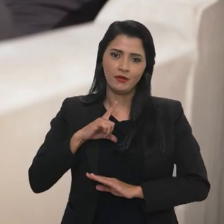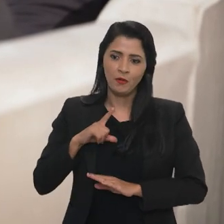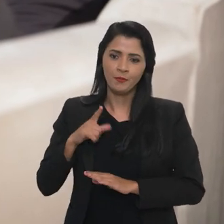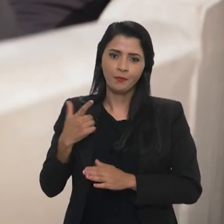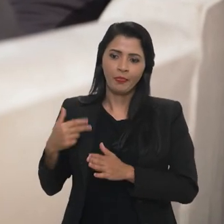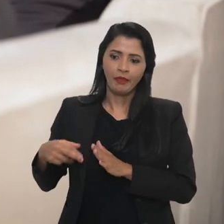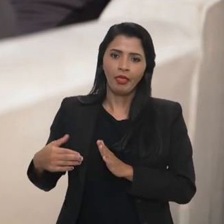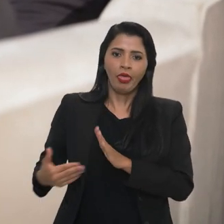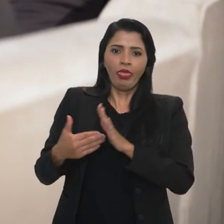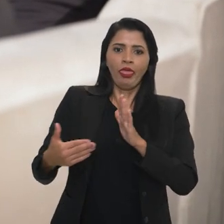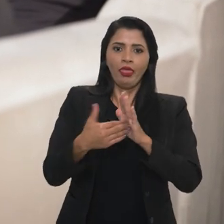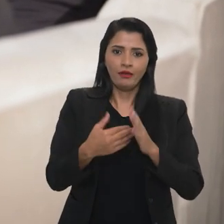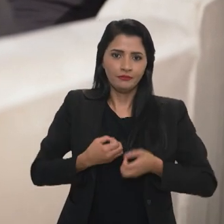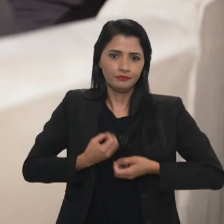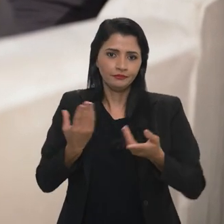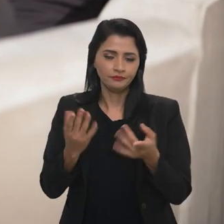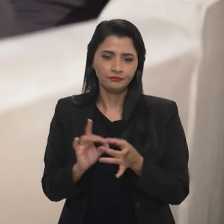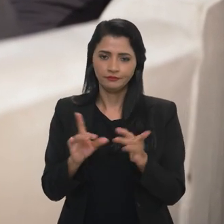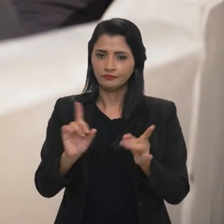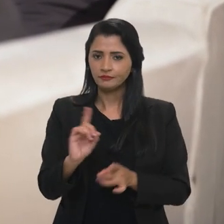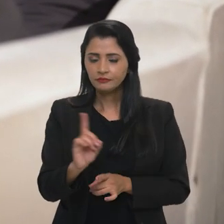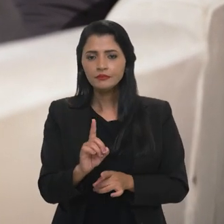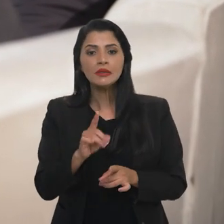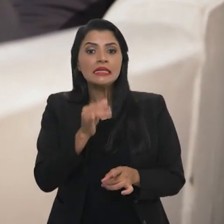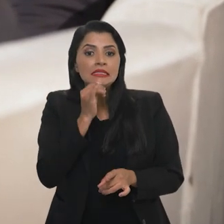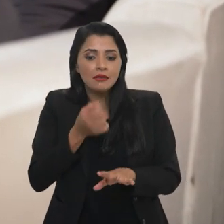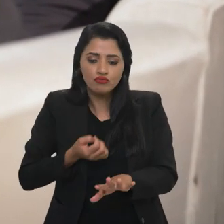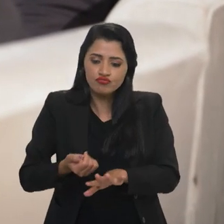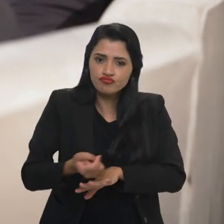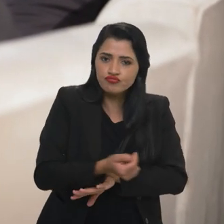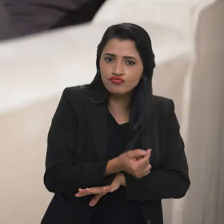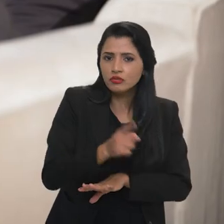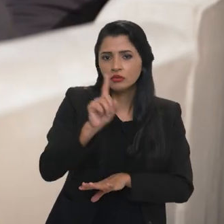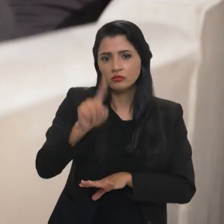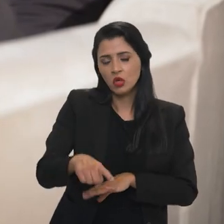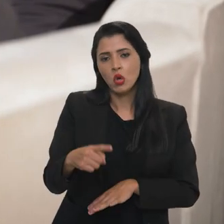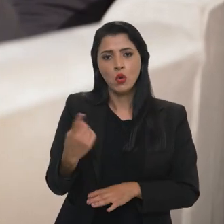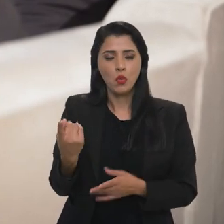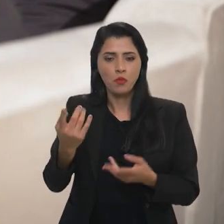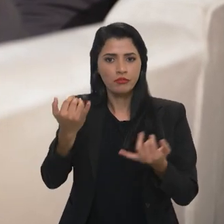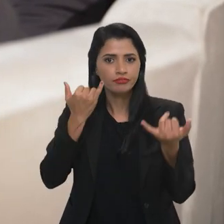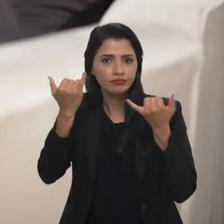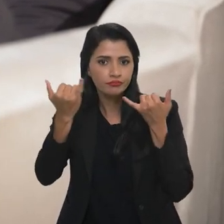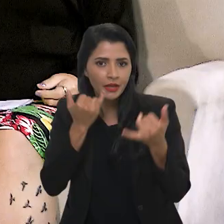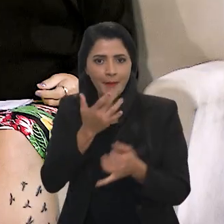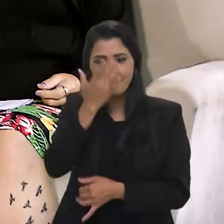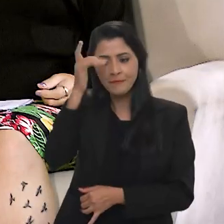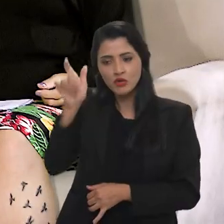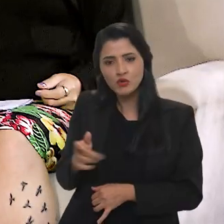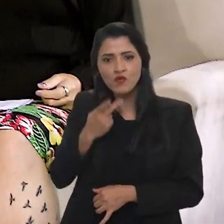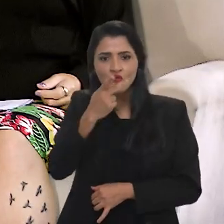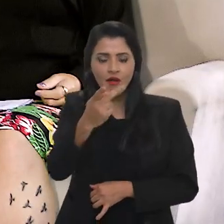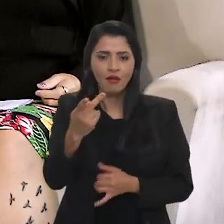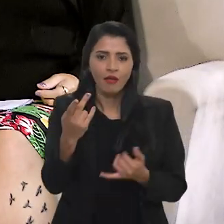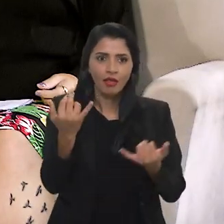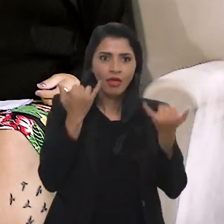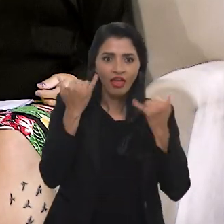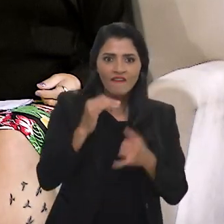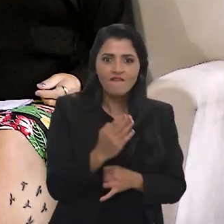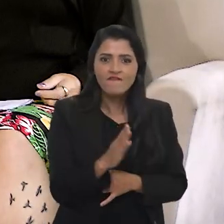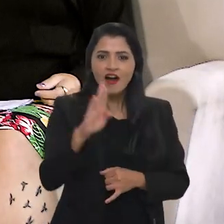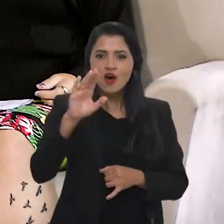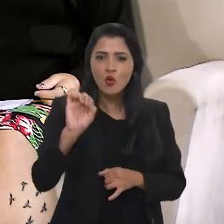liberdade de expressão. E a questão de fake news também, a está falando de notícias, né, fake news não é simplesmente uma notícia ou alguém dizer uma coisa falsa, uma